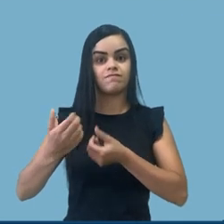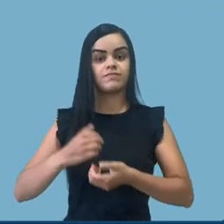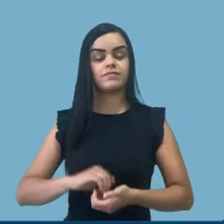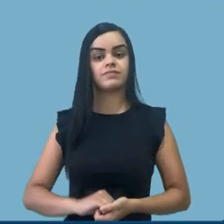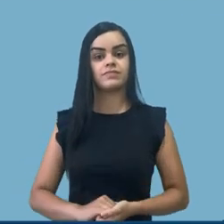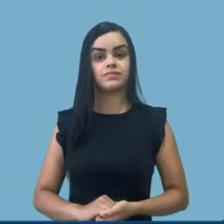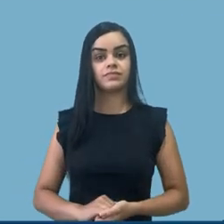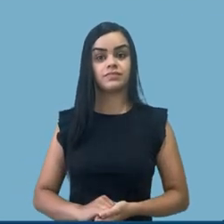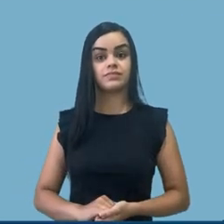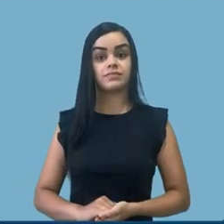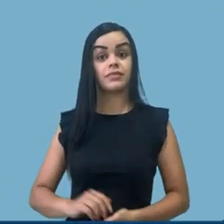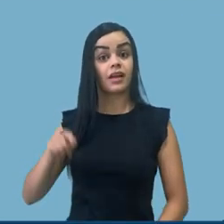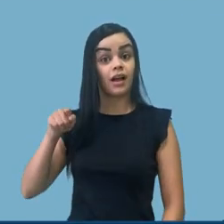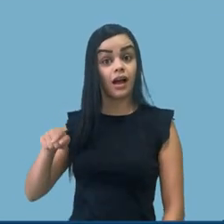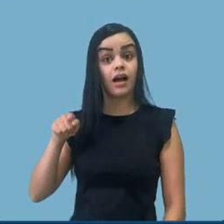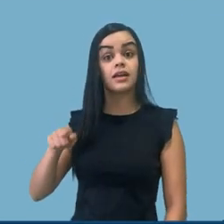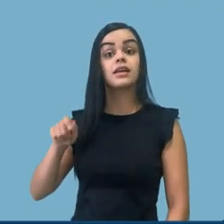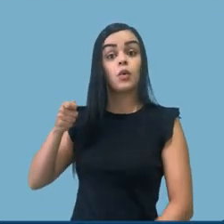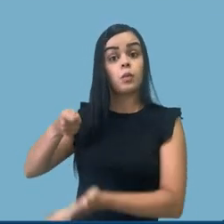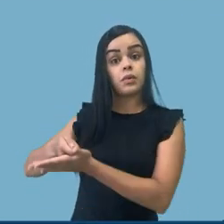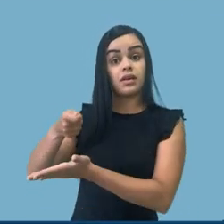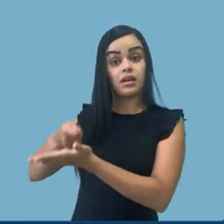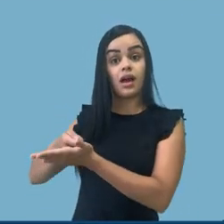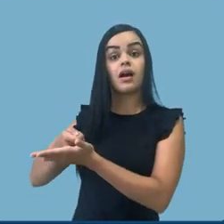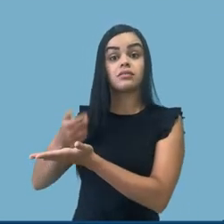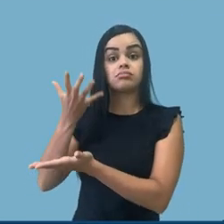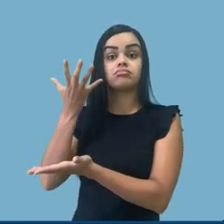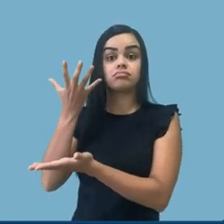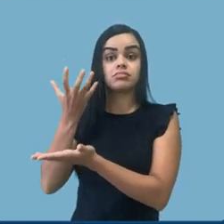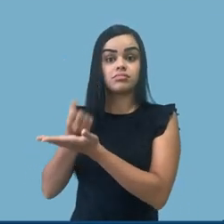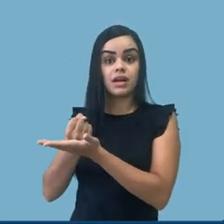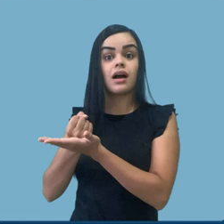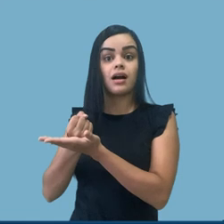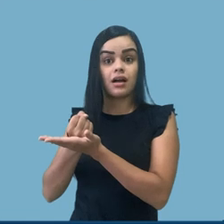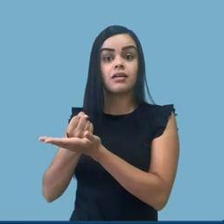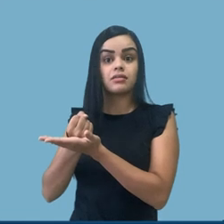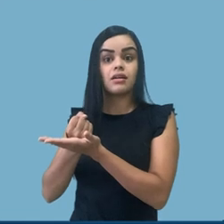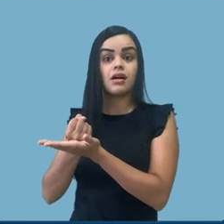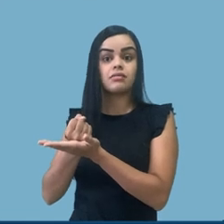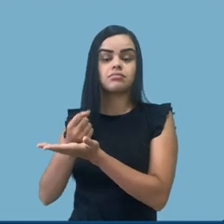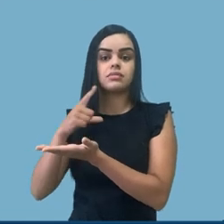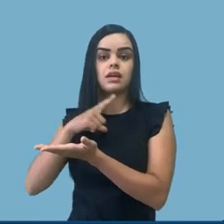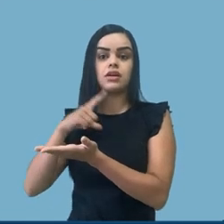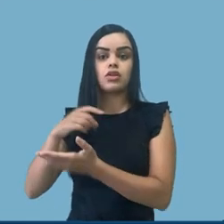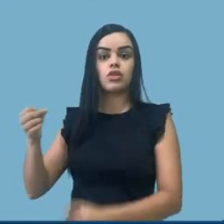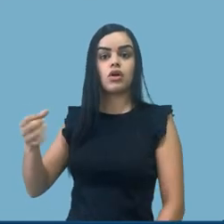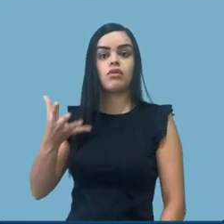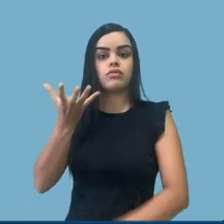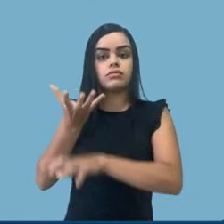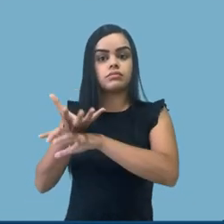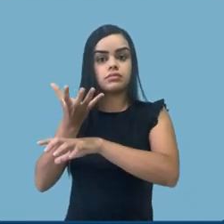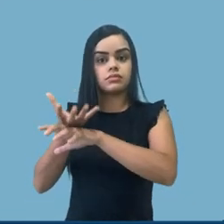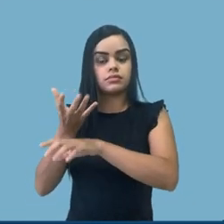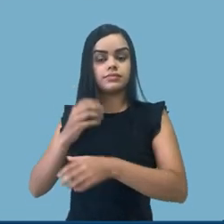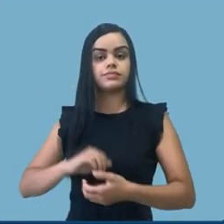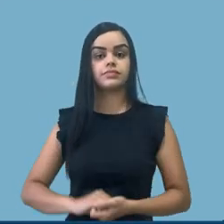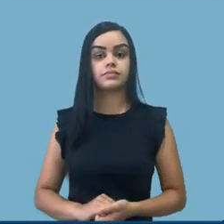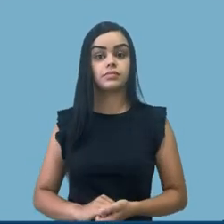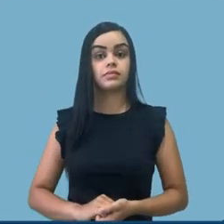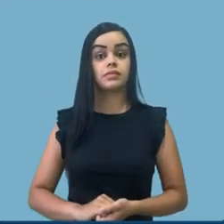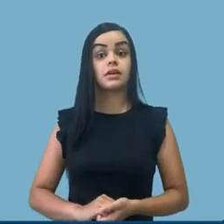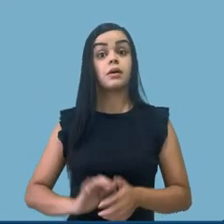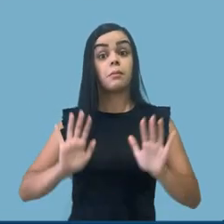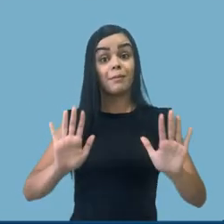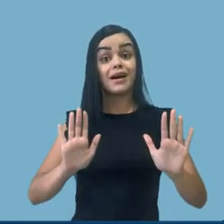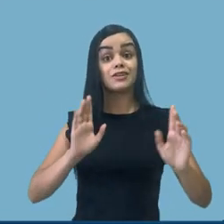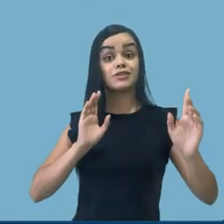Então, garantia das matrículas é inserida de forma muito mais natural na oferta de disciplinas. Permite um período de adaptação, que